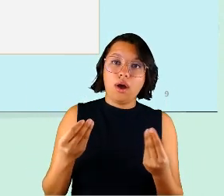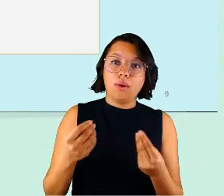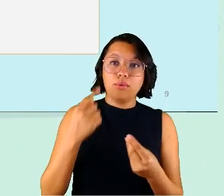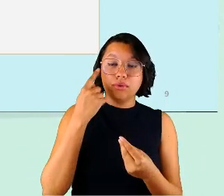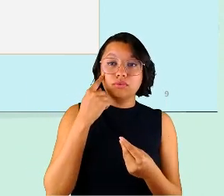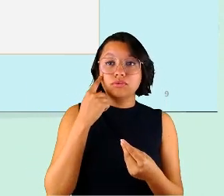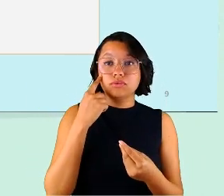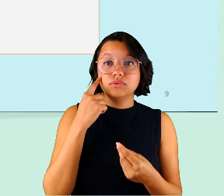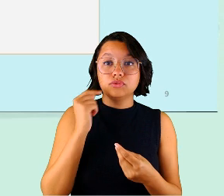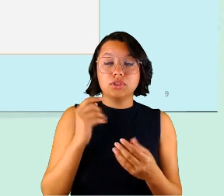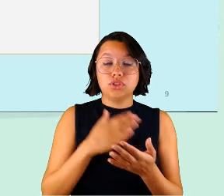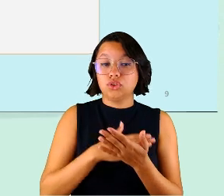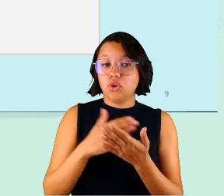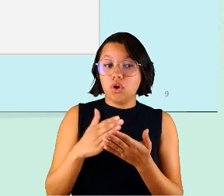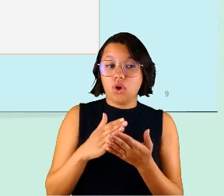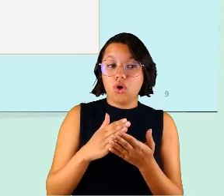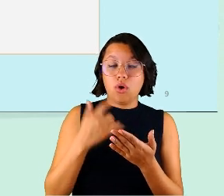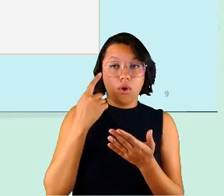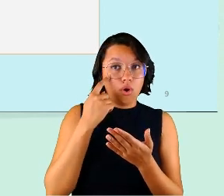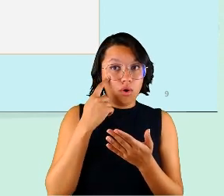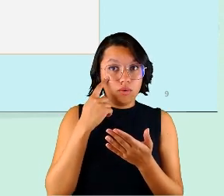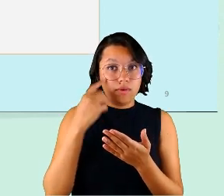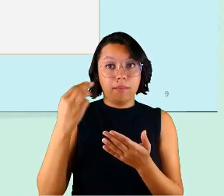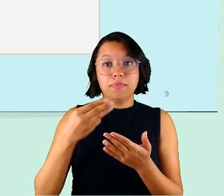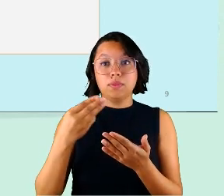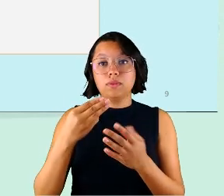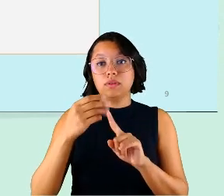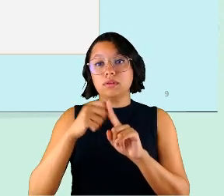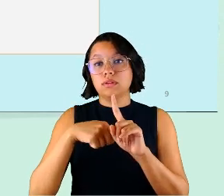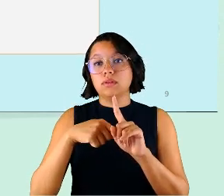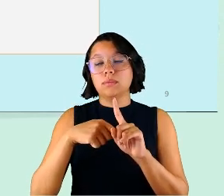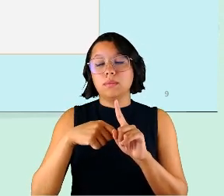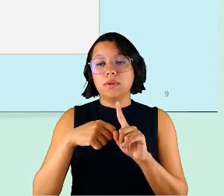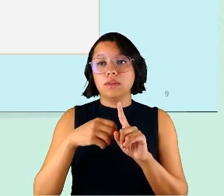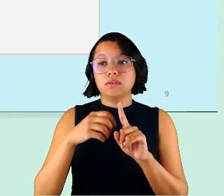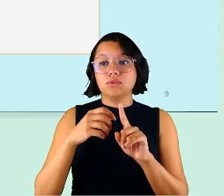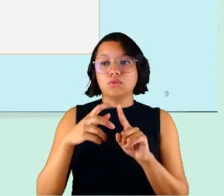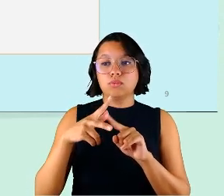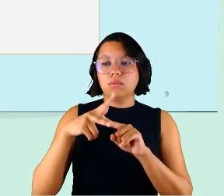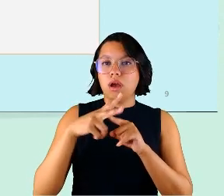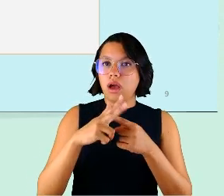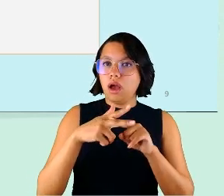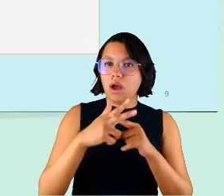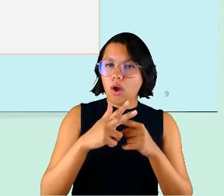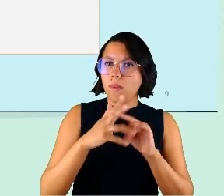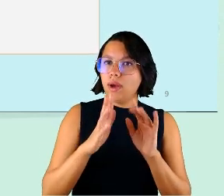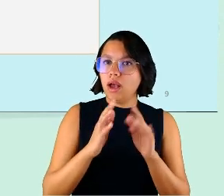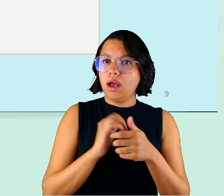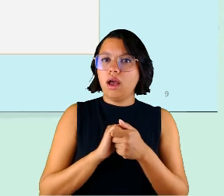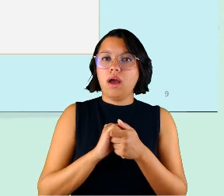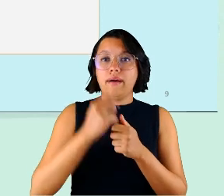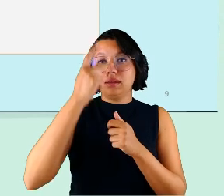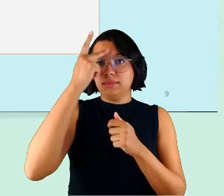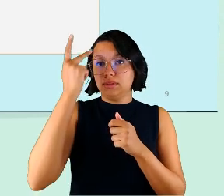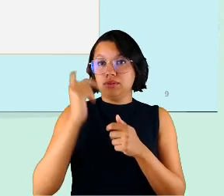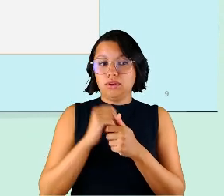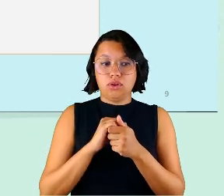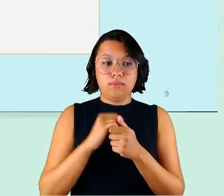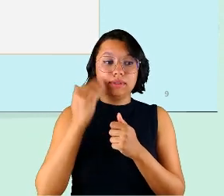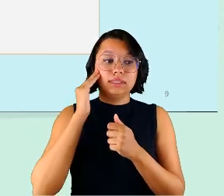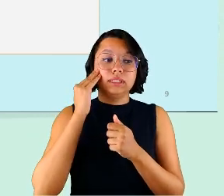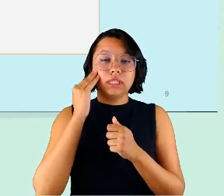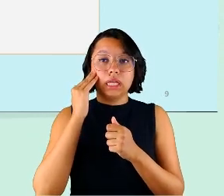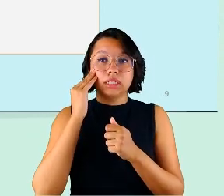que eu vi a gente começou já a ver no terceiro mês já uma recuperação violenta as pessoas